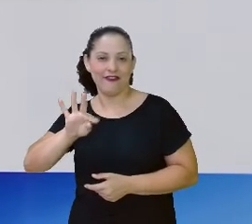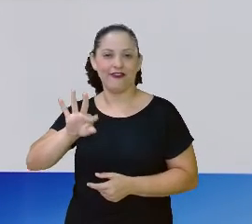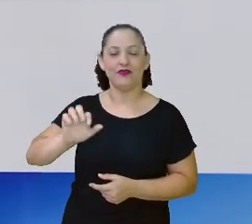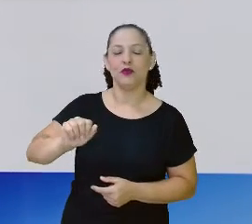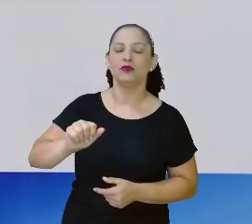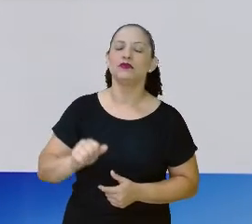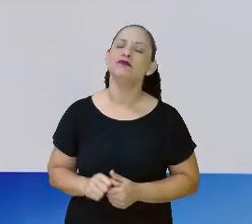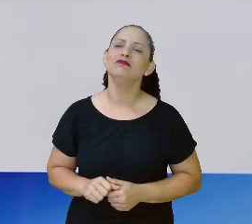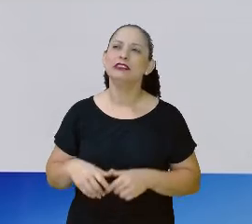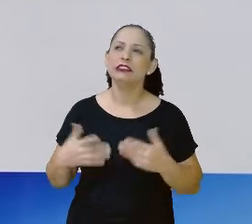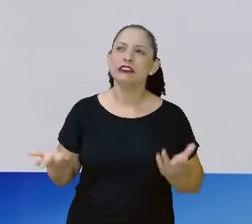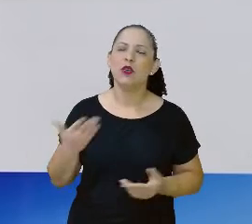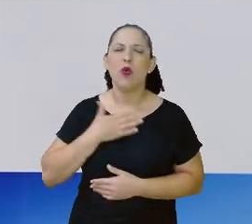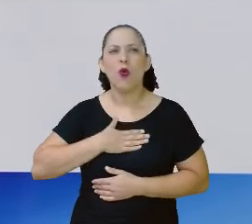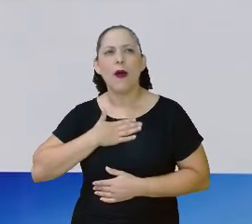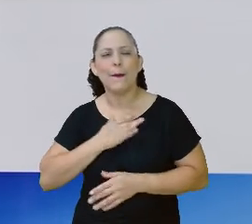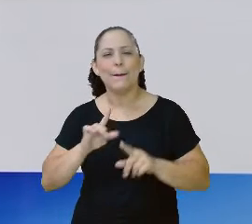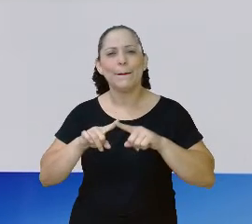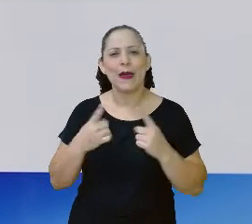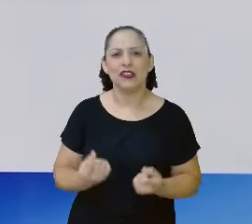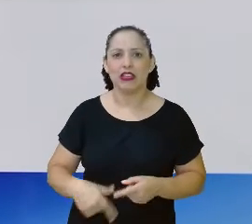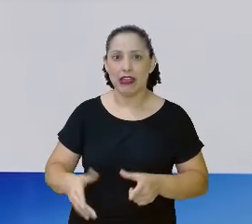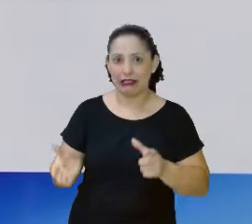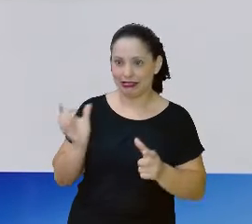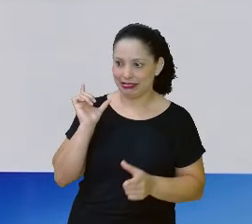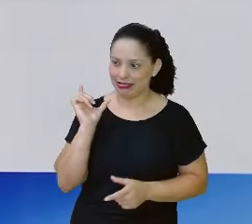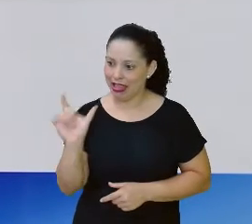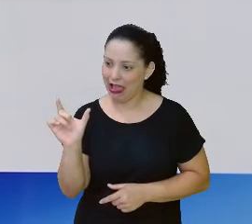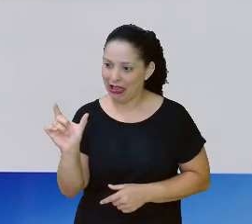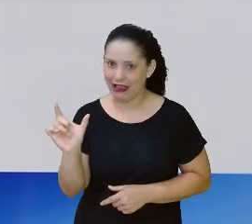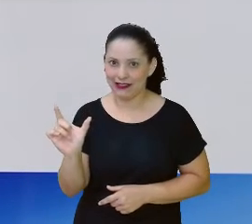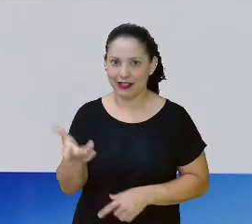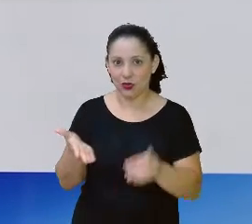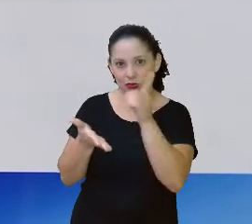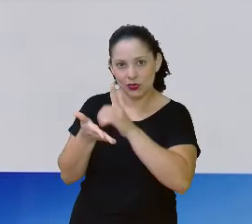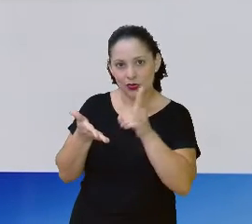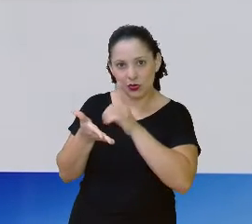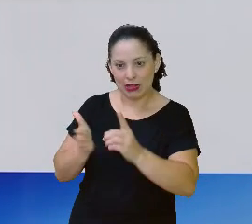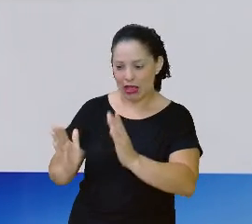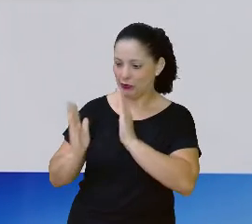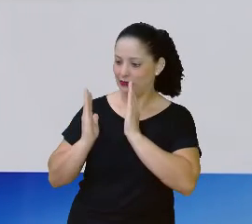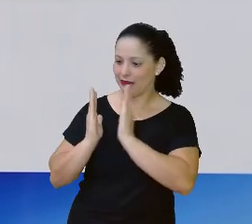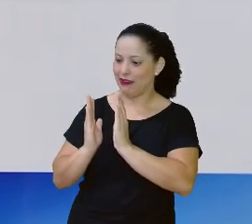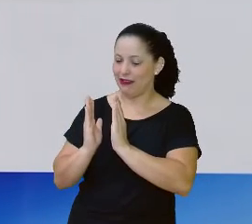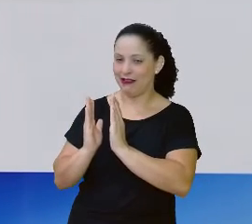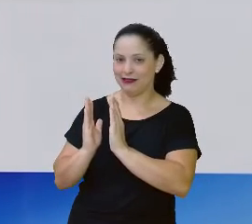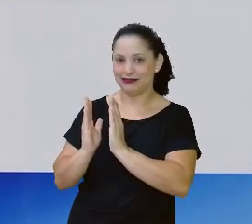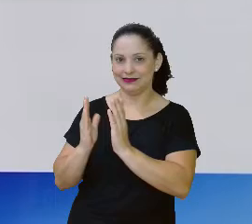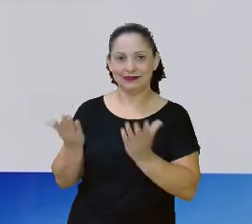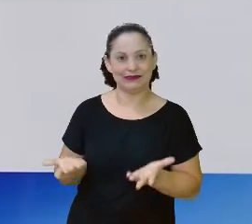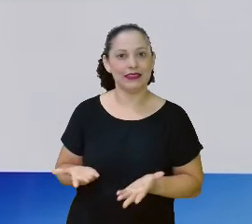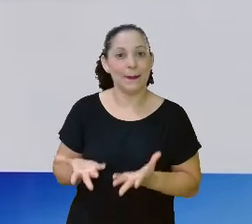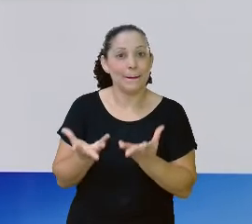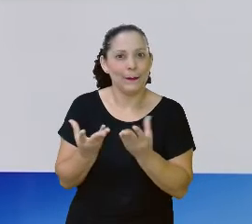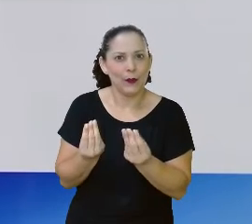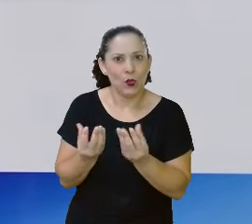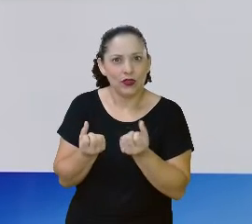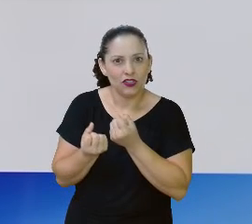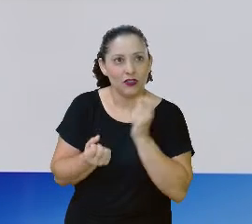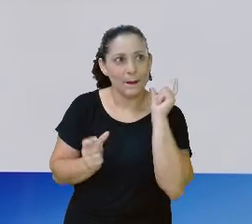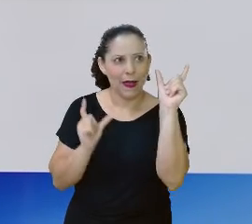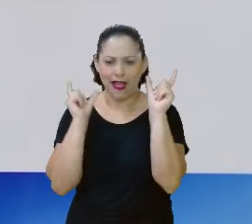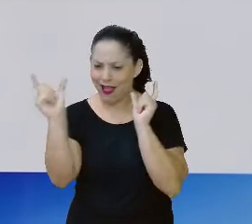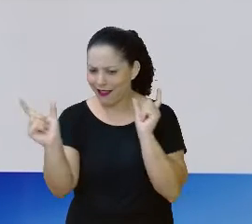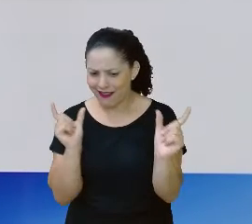fico em dúvida. Como eu vou achar? Porque é tão grosso, professora, para achar uma palavra. Professora, primeira dica, para você encontrar uma